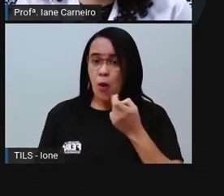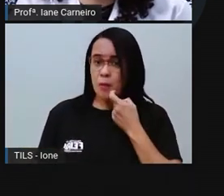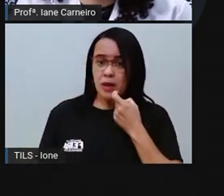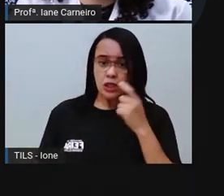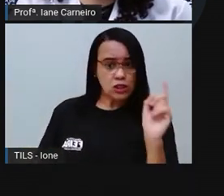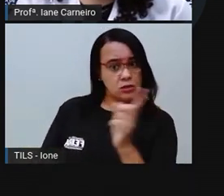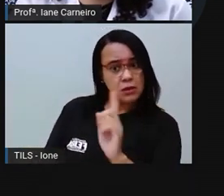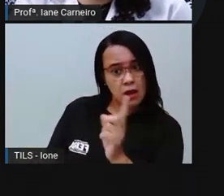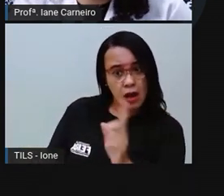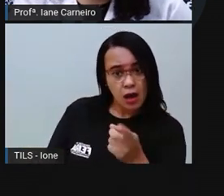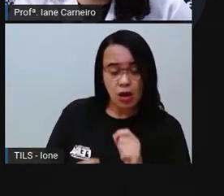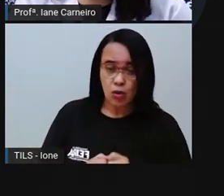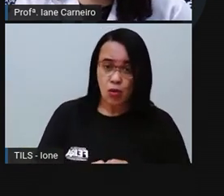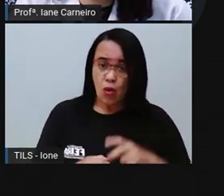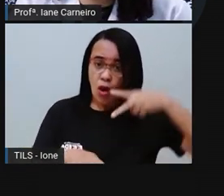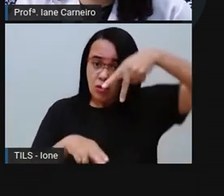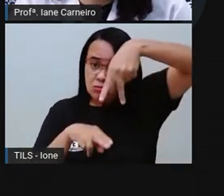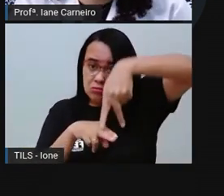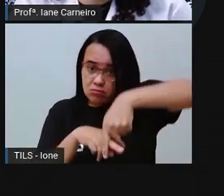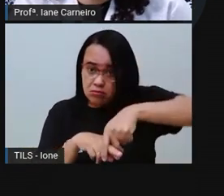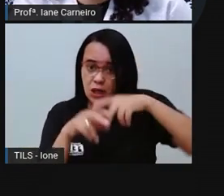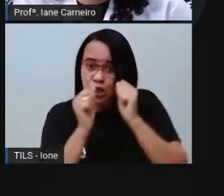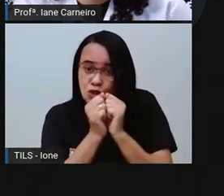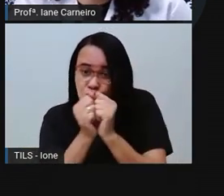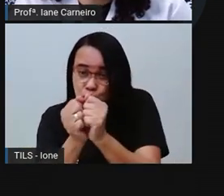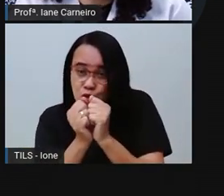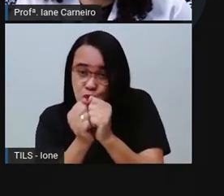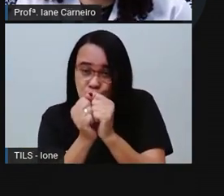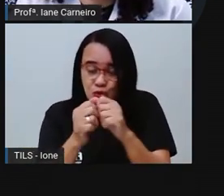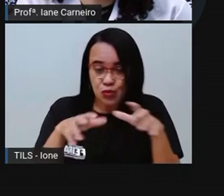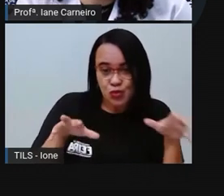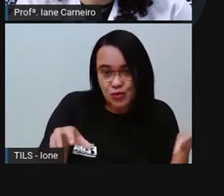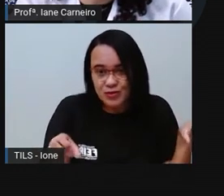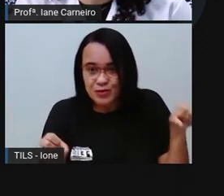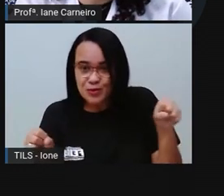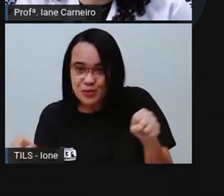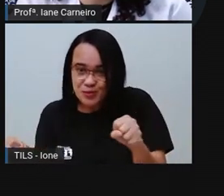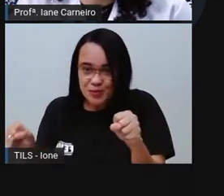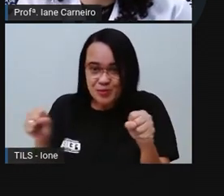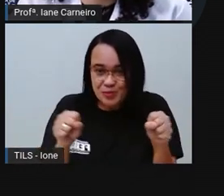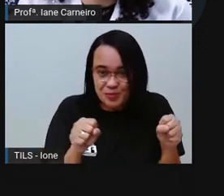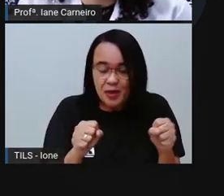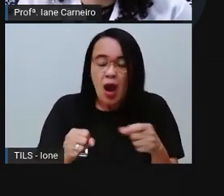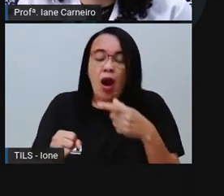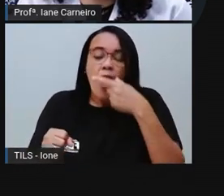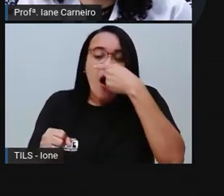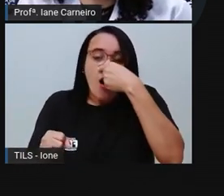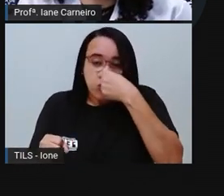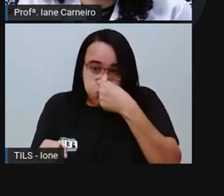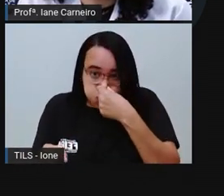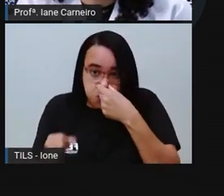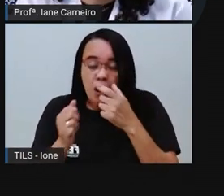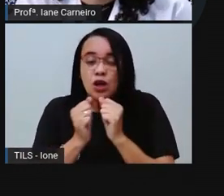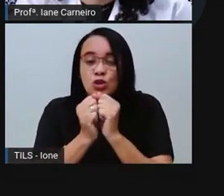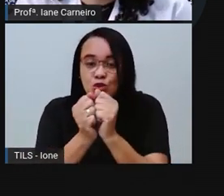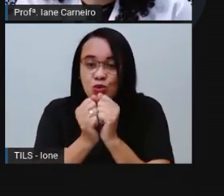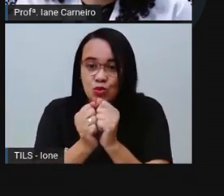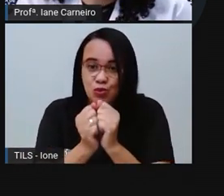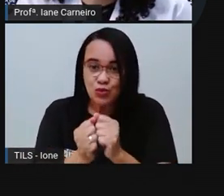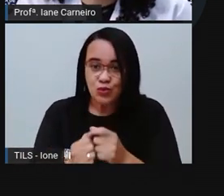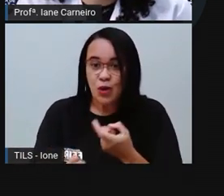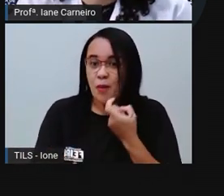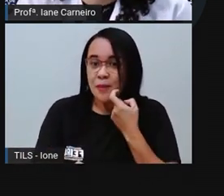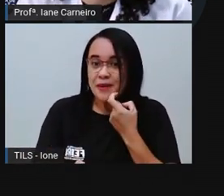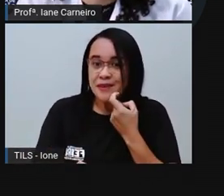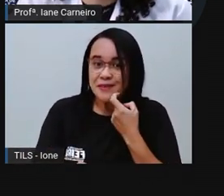A senhora sobe nas minhas costas, se agarra direitinho e prende a respiração por uns minutos. Boca